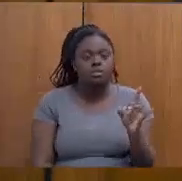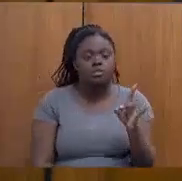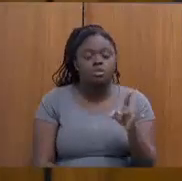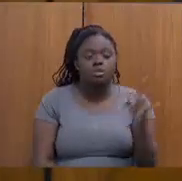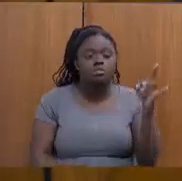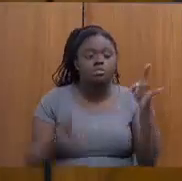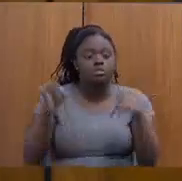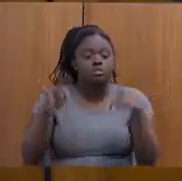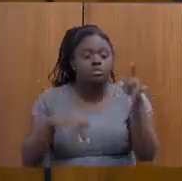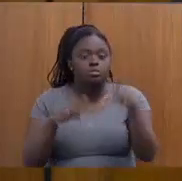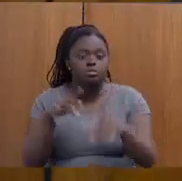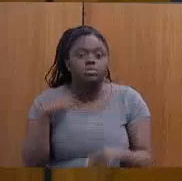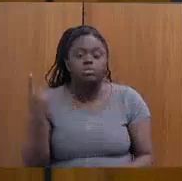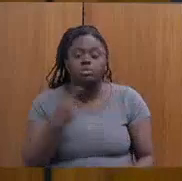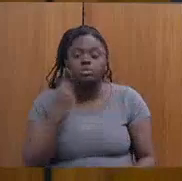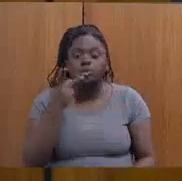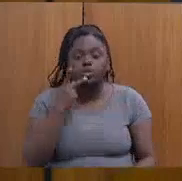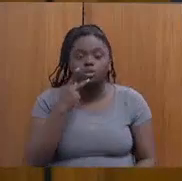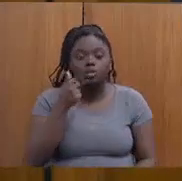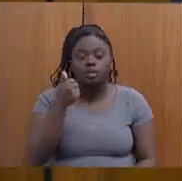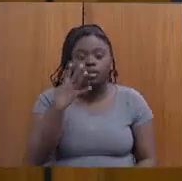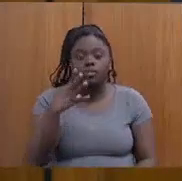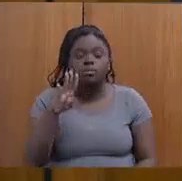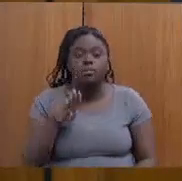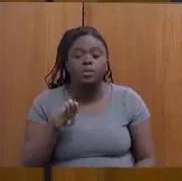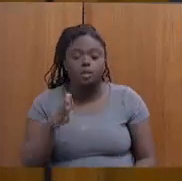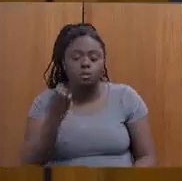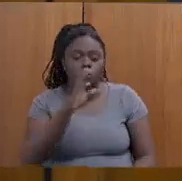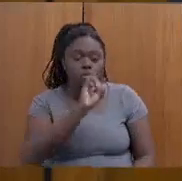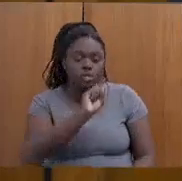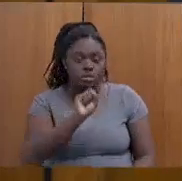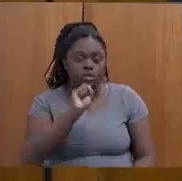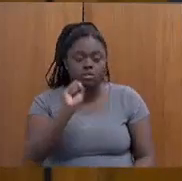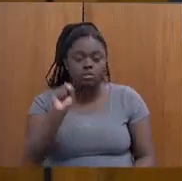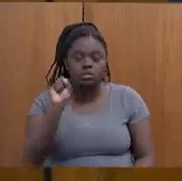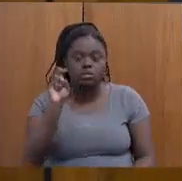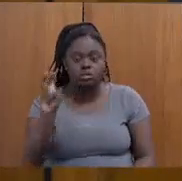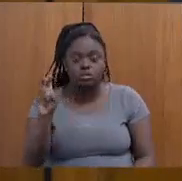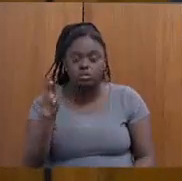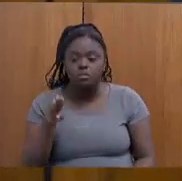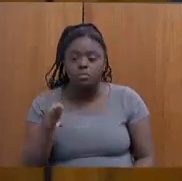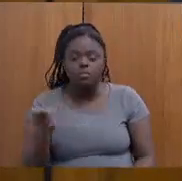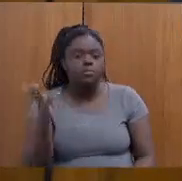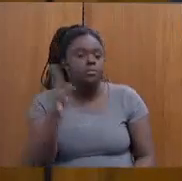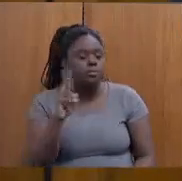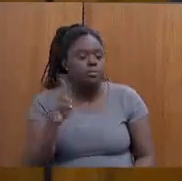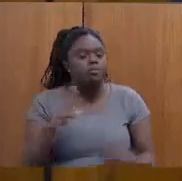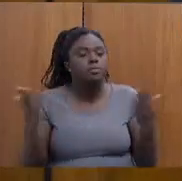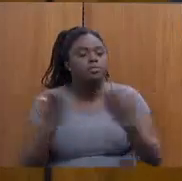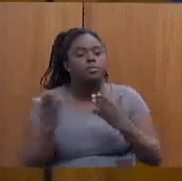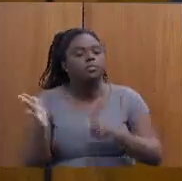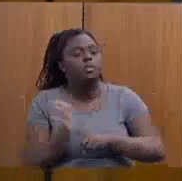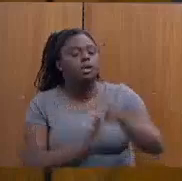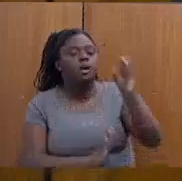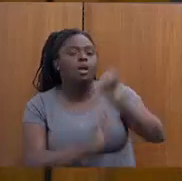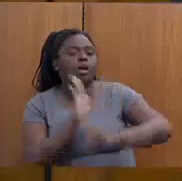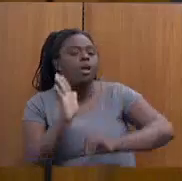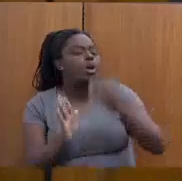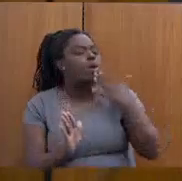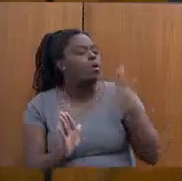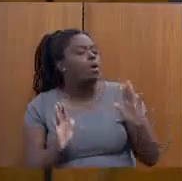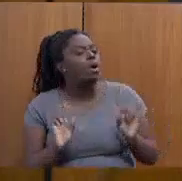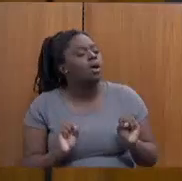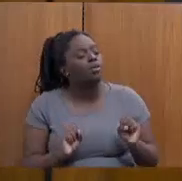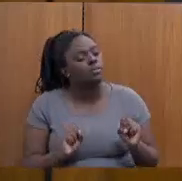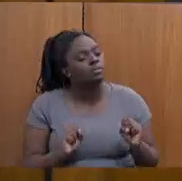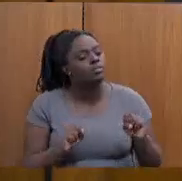estamos falando de R 14,885,000,000,000. Aí vamos perguntar para o orçamento qual é a dedicação do